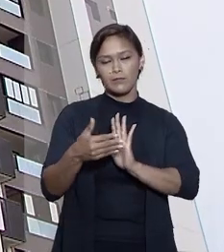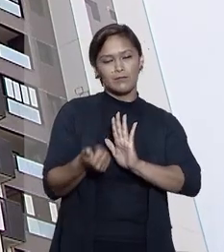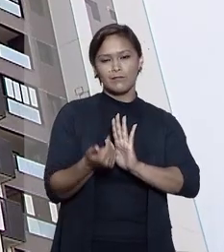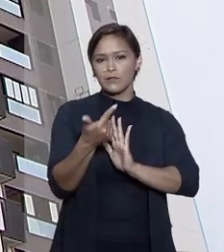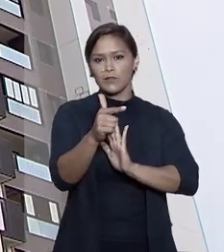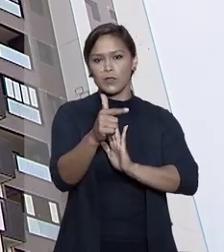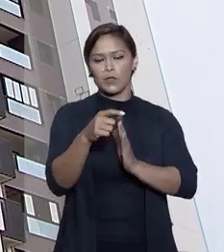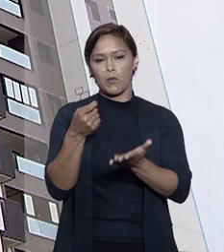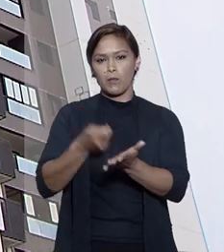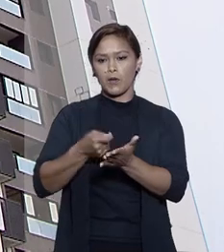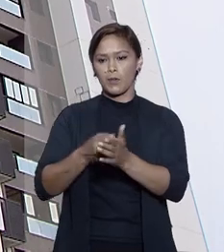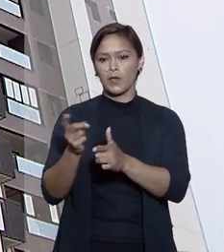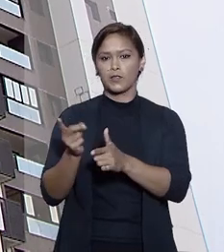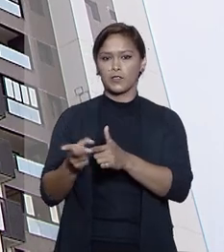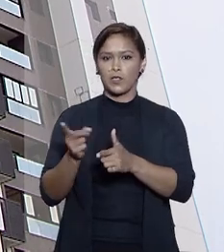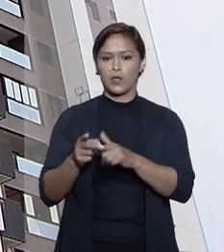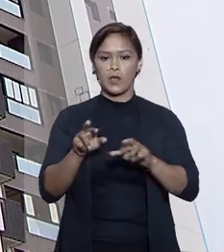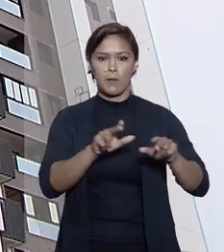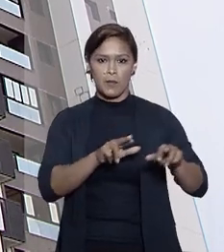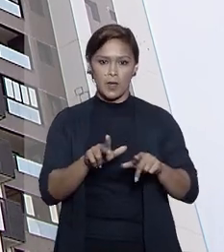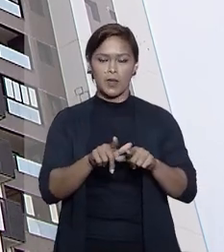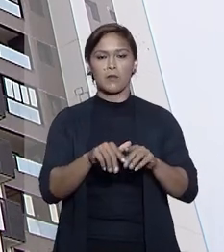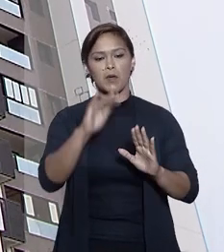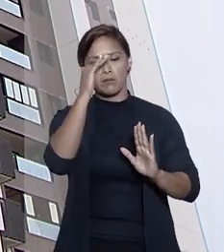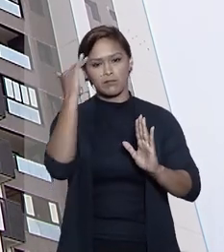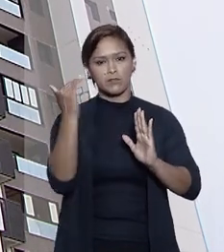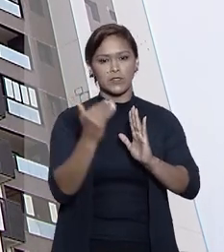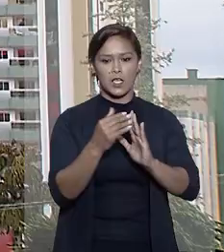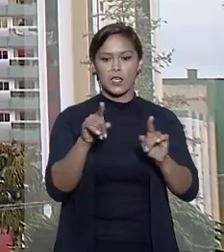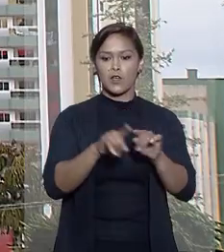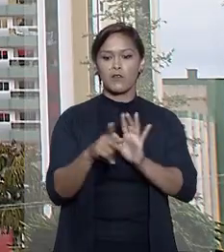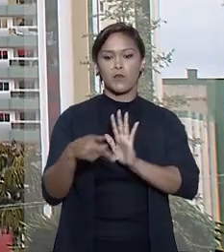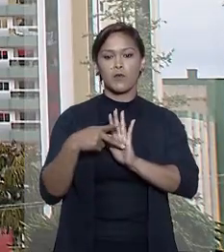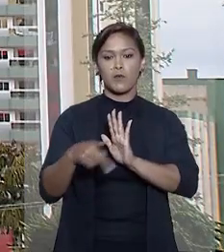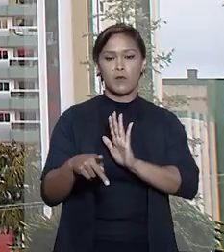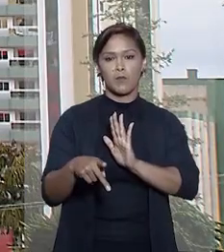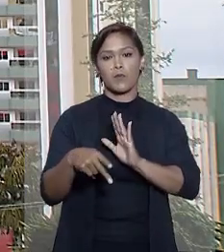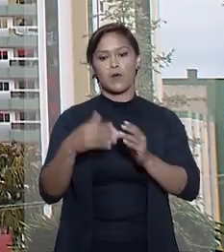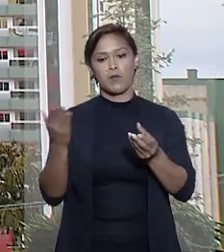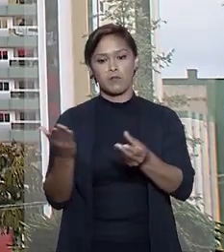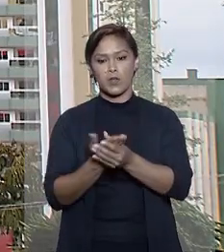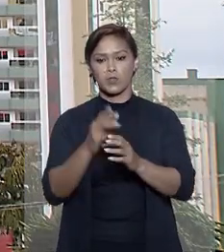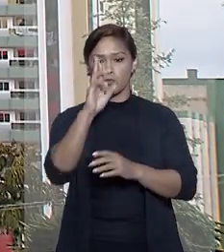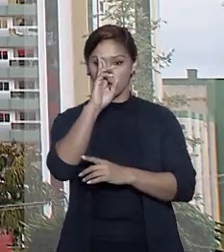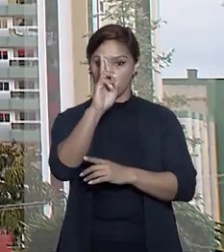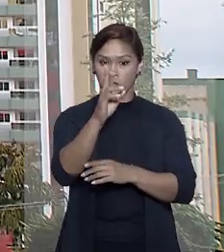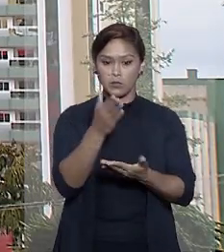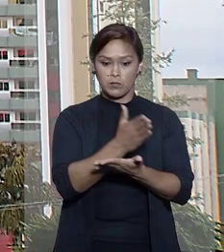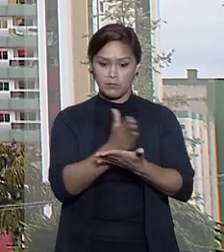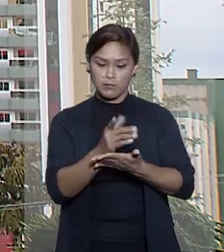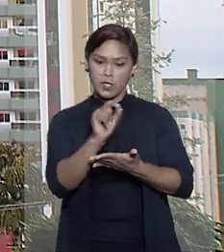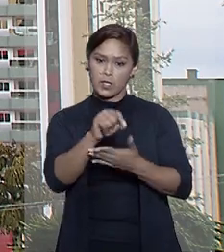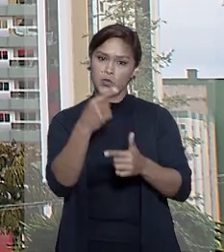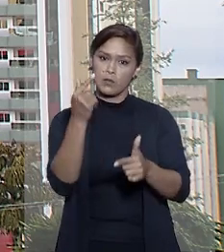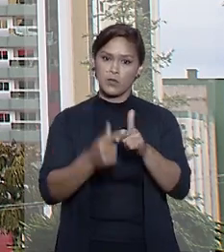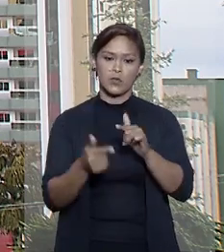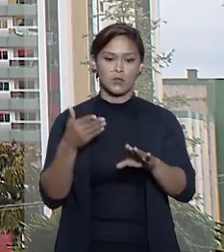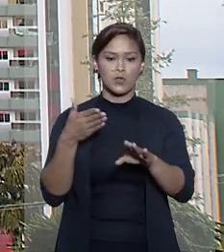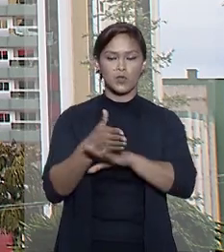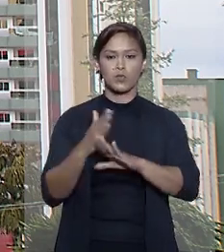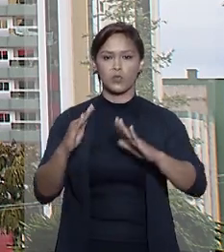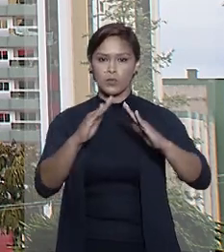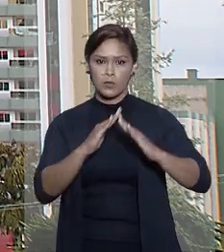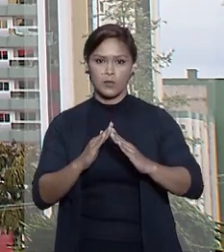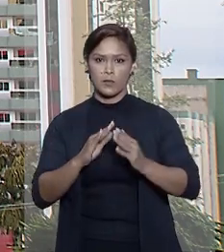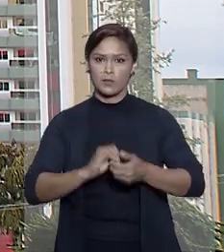negou o pedido de pagamento de aluguel pela irmã, considerando que foi o próprio autor da ação o responsável pela sua proibição de